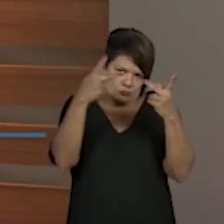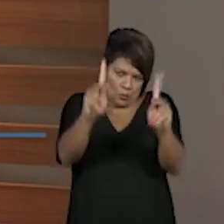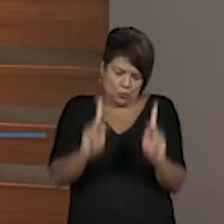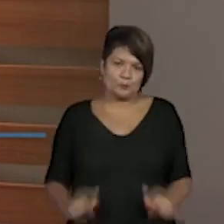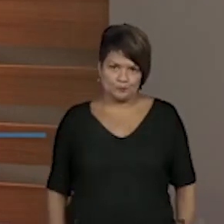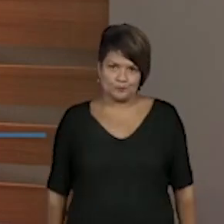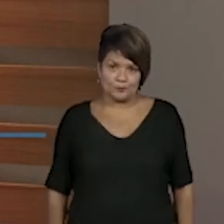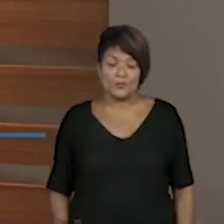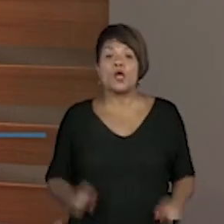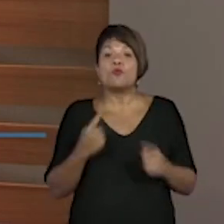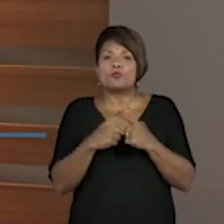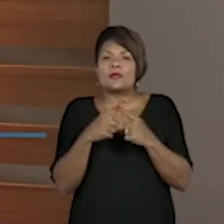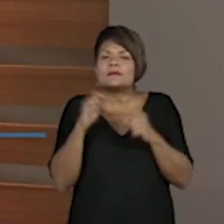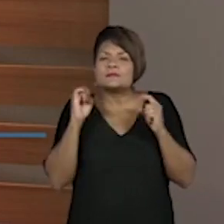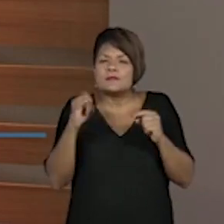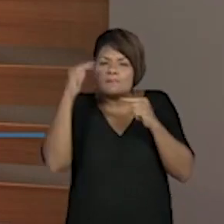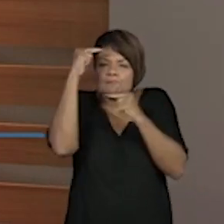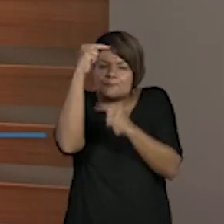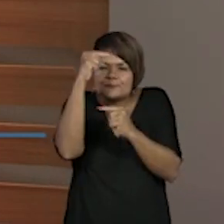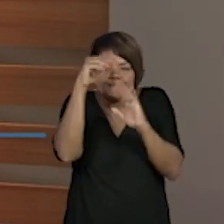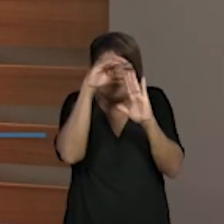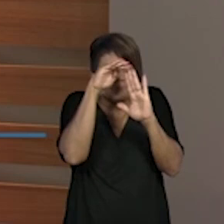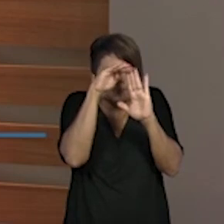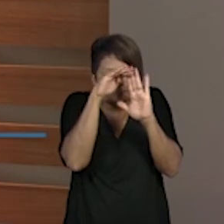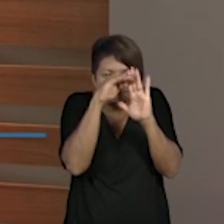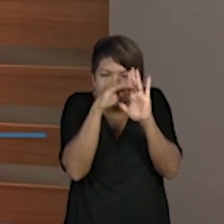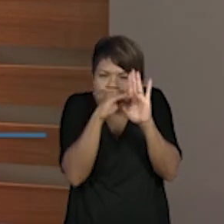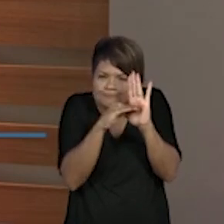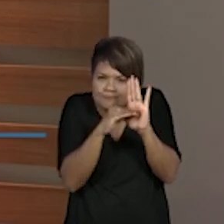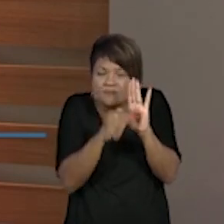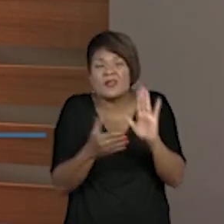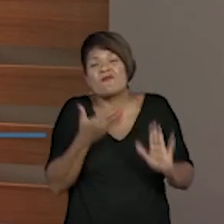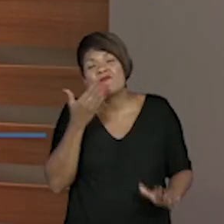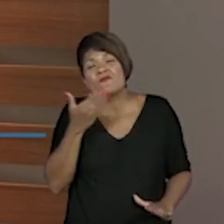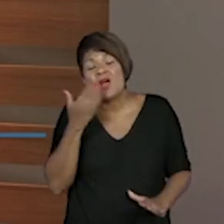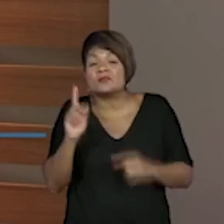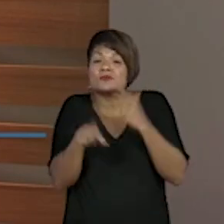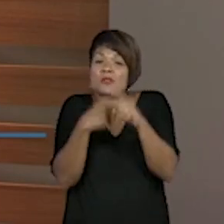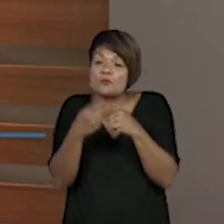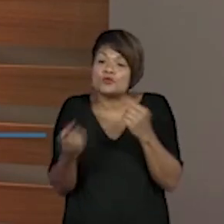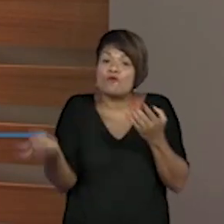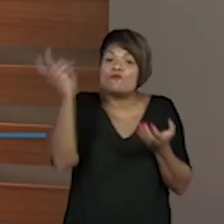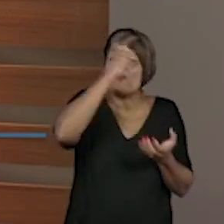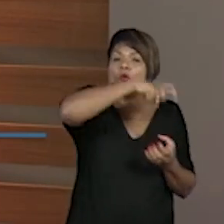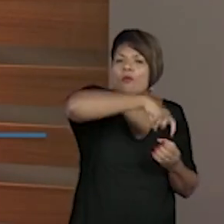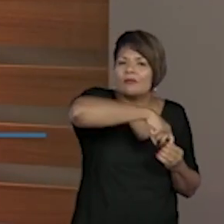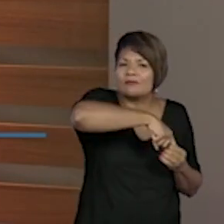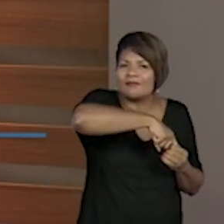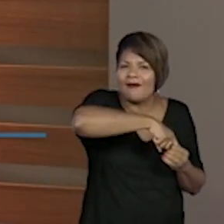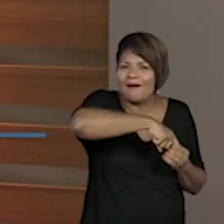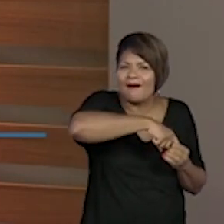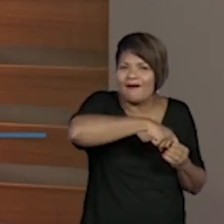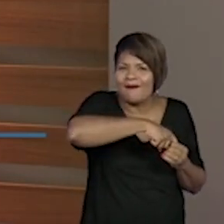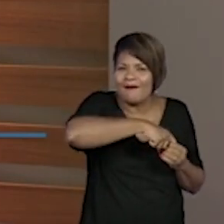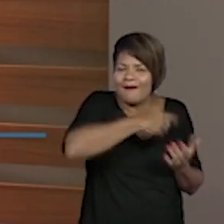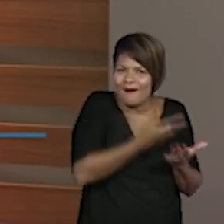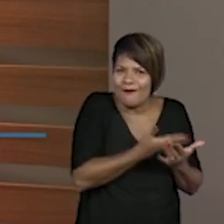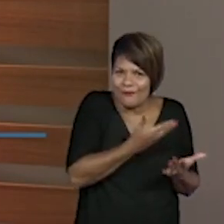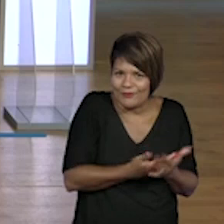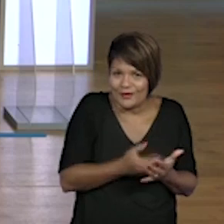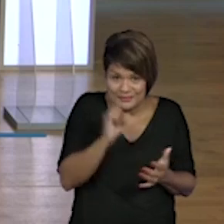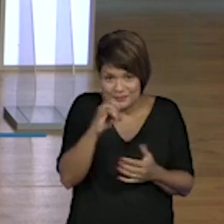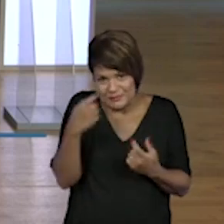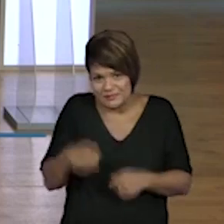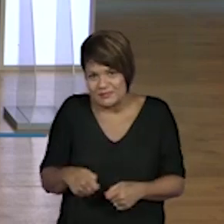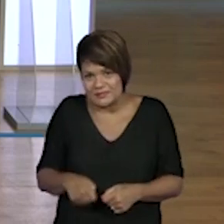se eu consigo deixar isso bem registrado, é muito mais fácil de eu conseguir recapitular se for necessário. Não é mesmo,